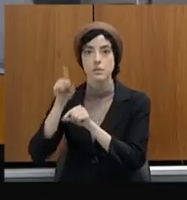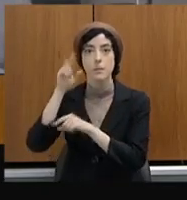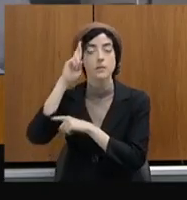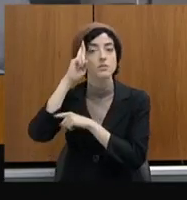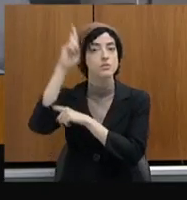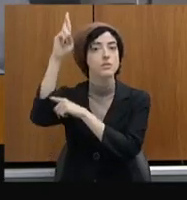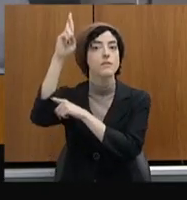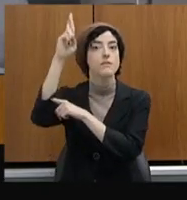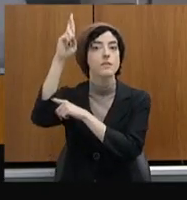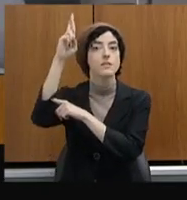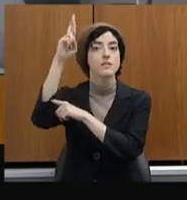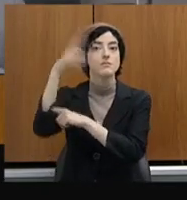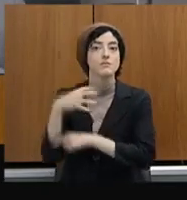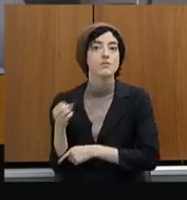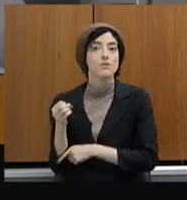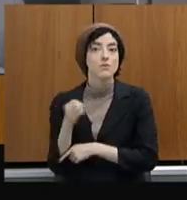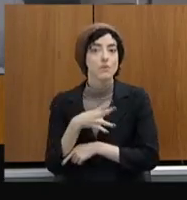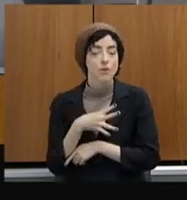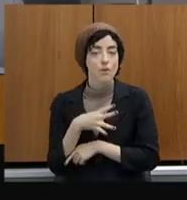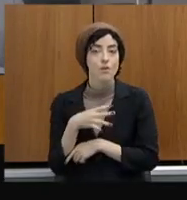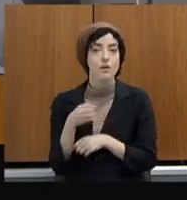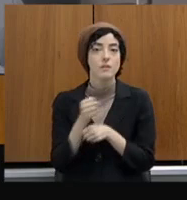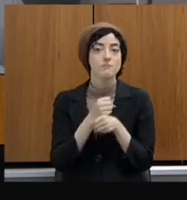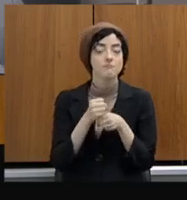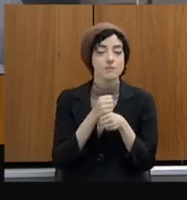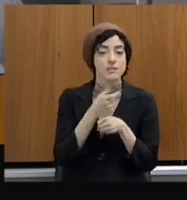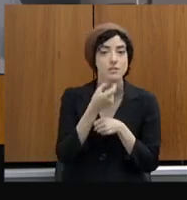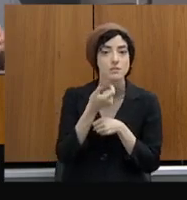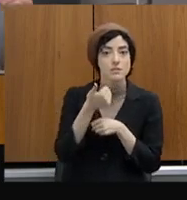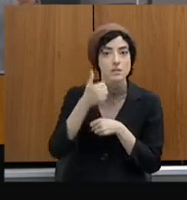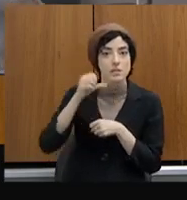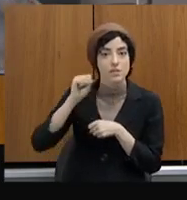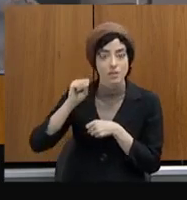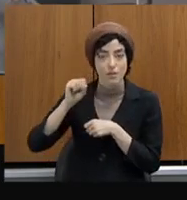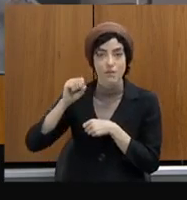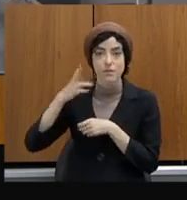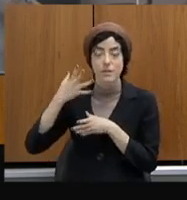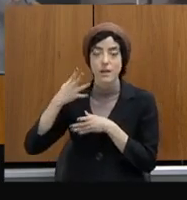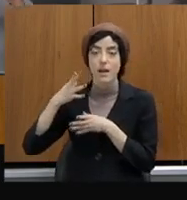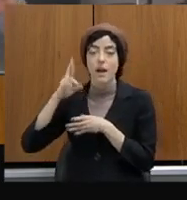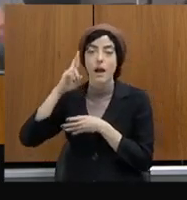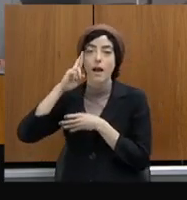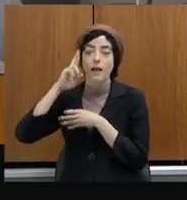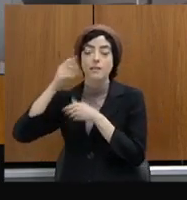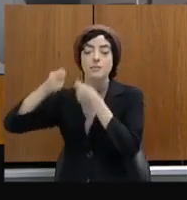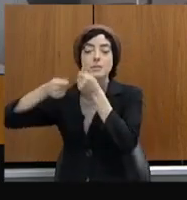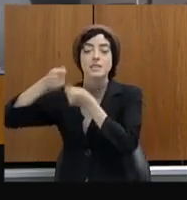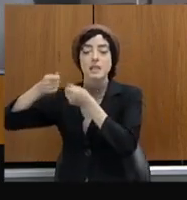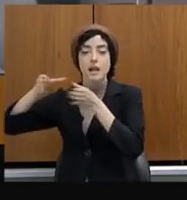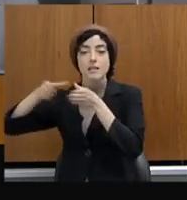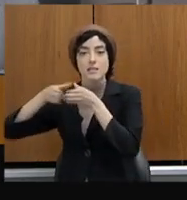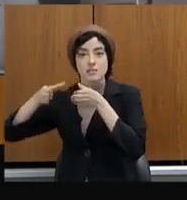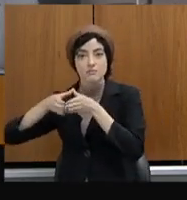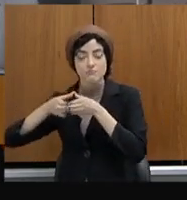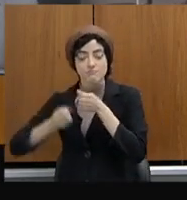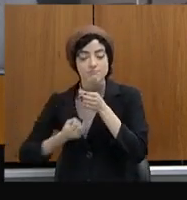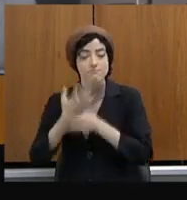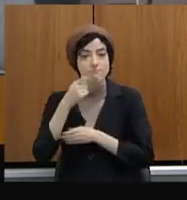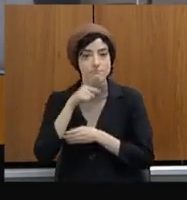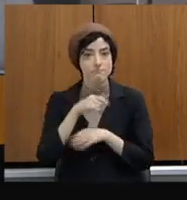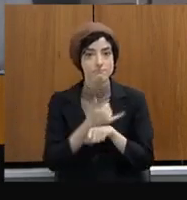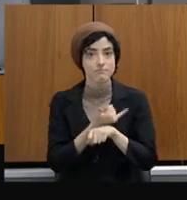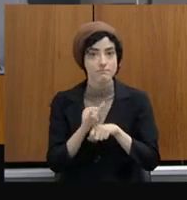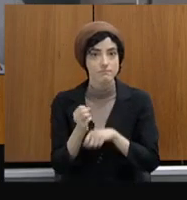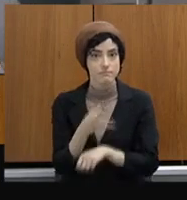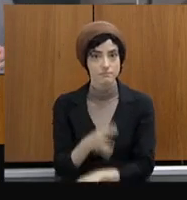administração 2019-2022. nós da Polícia Civil não tínhamos